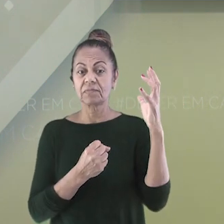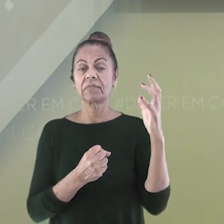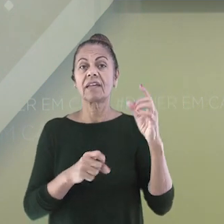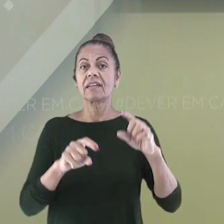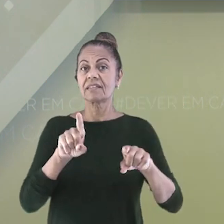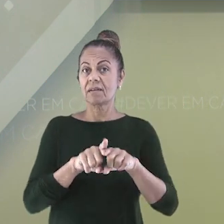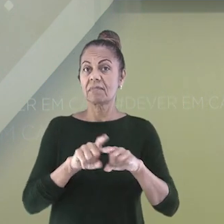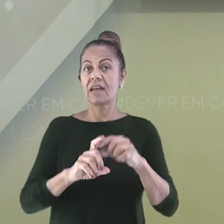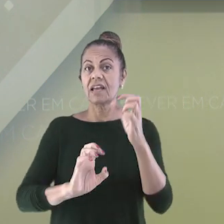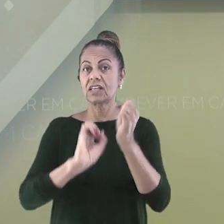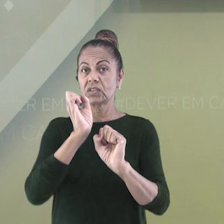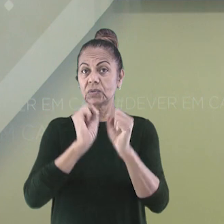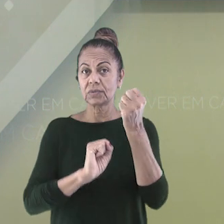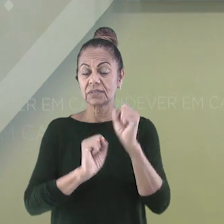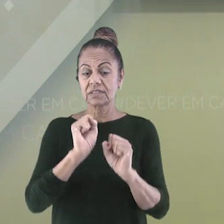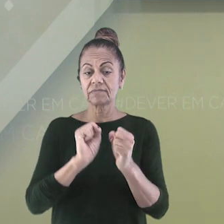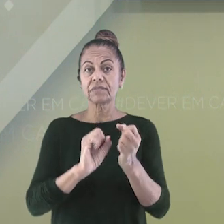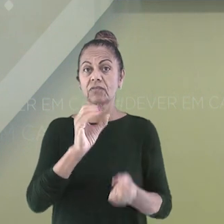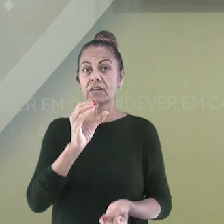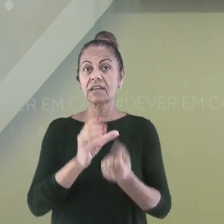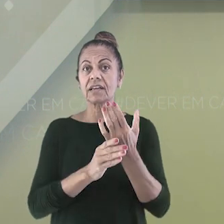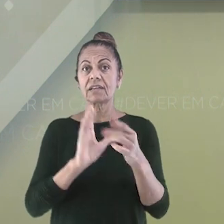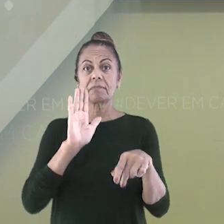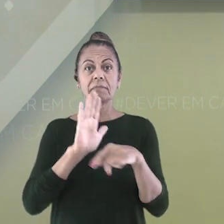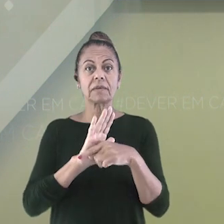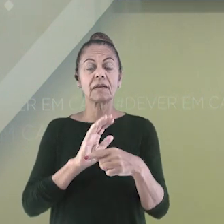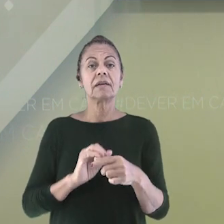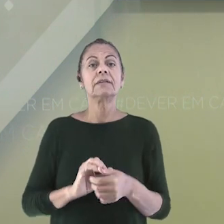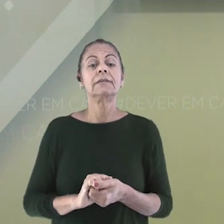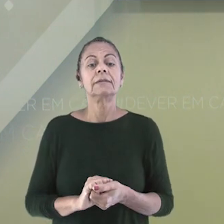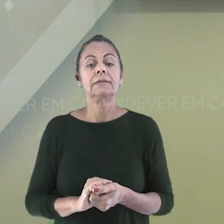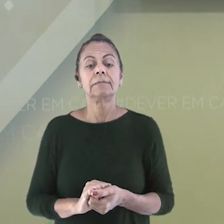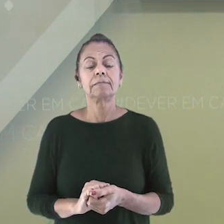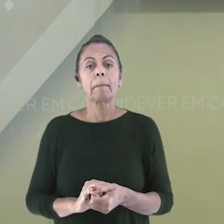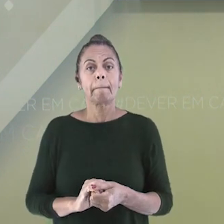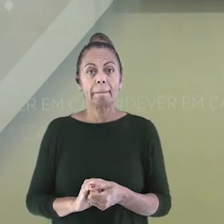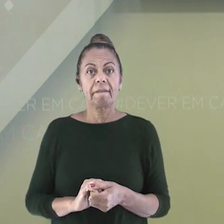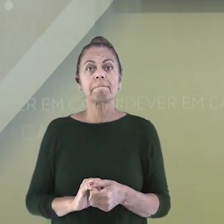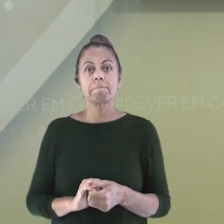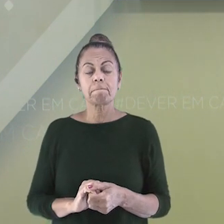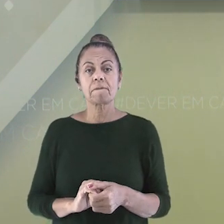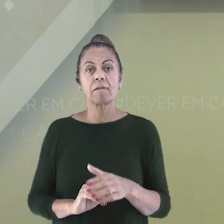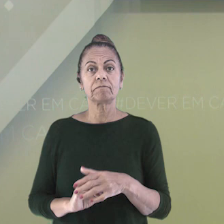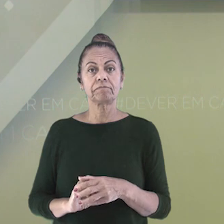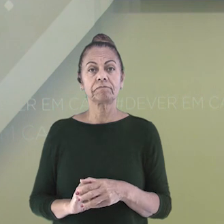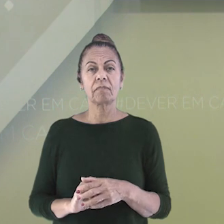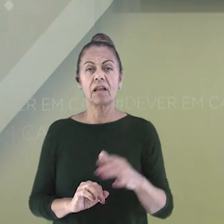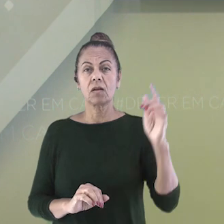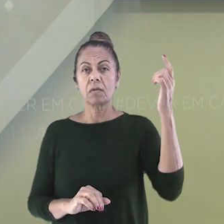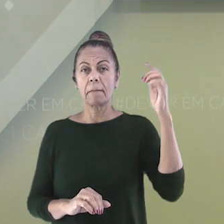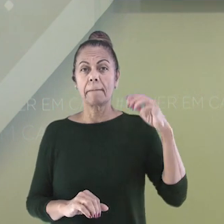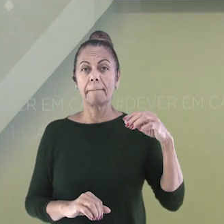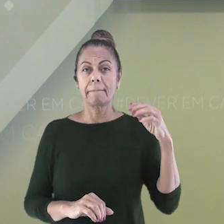Inclusive, foi criado pelo governo brasileiro a Zona Franca de Manaus. Uma área construída para atrair